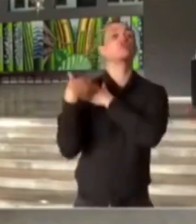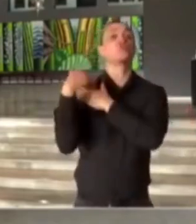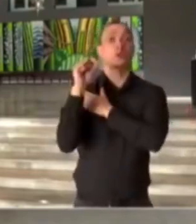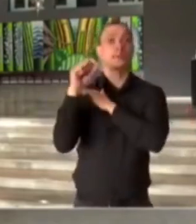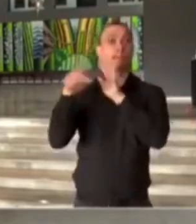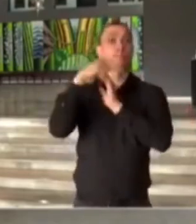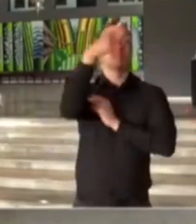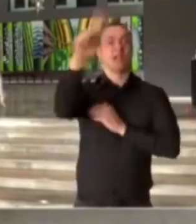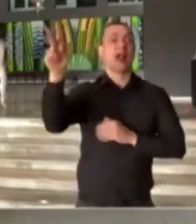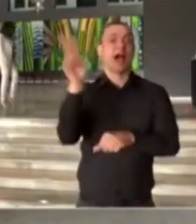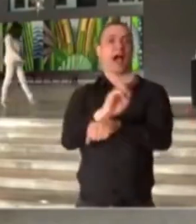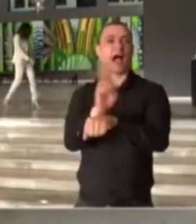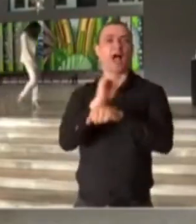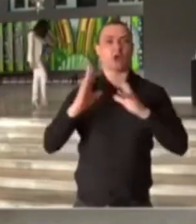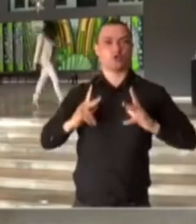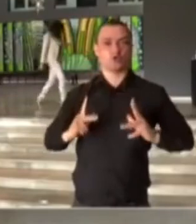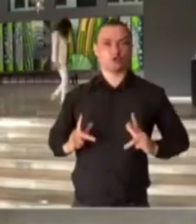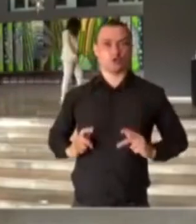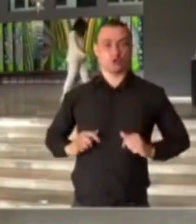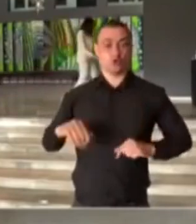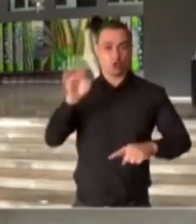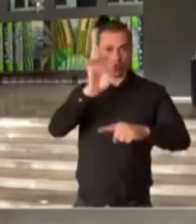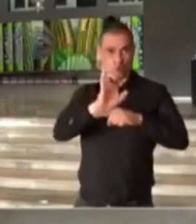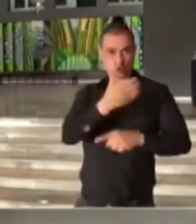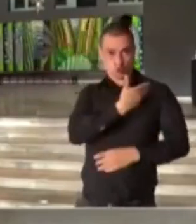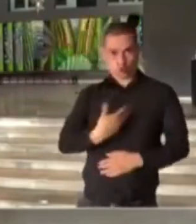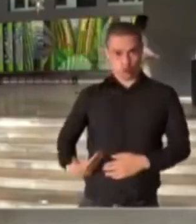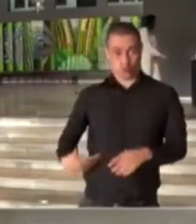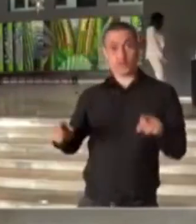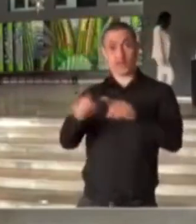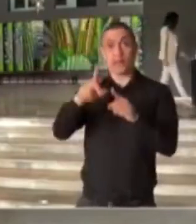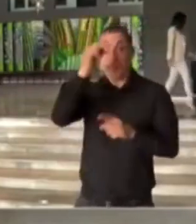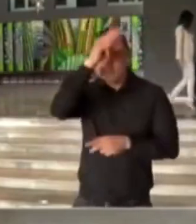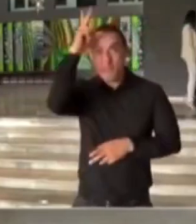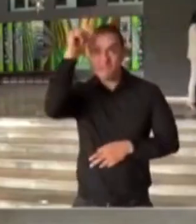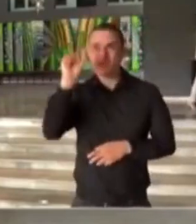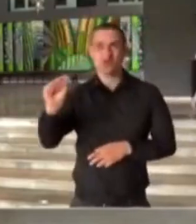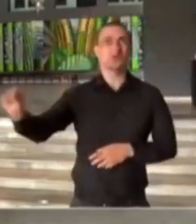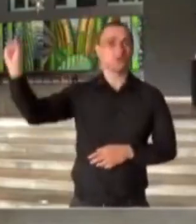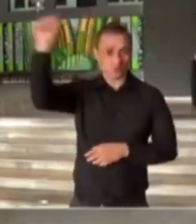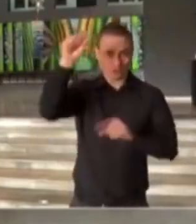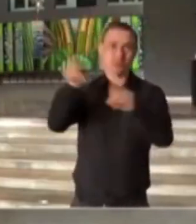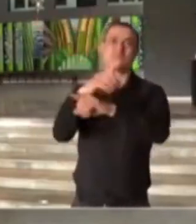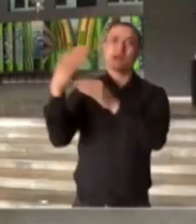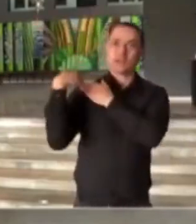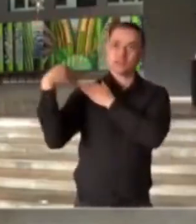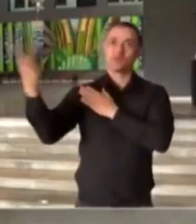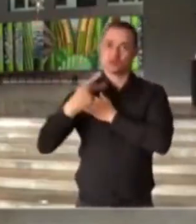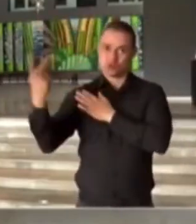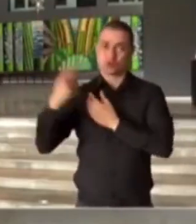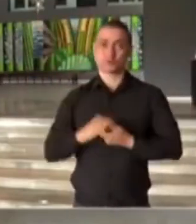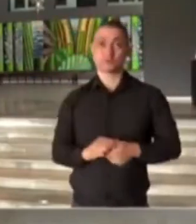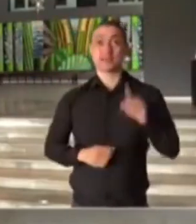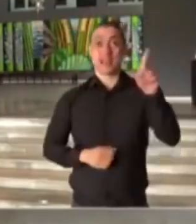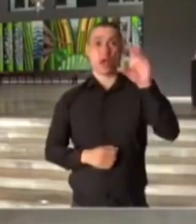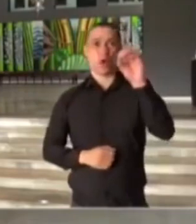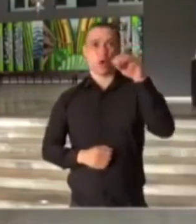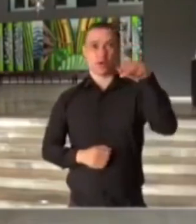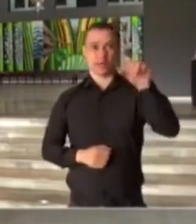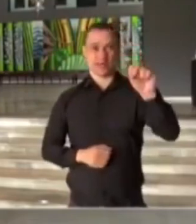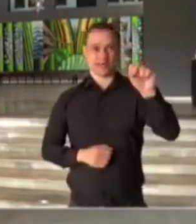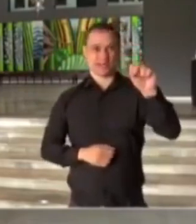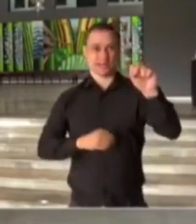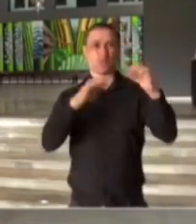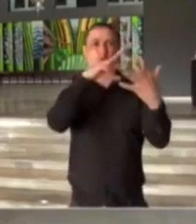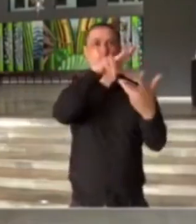órgãos de vigilância sanitária do Estado e dos municípios. Segundo a Organização Mundial de Saúde,